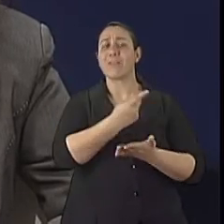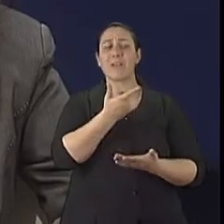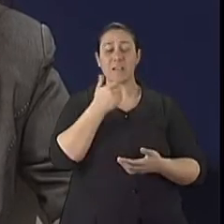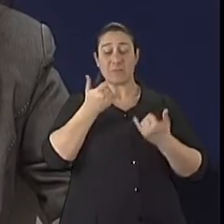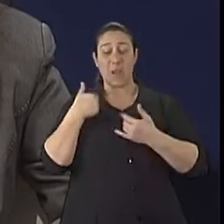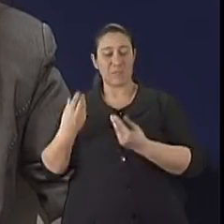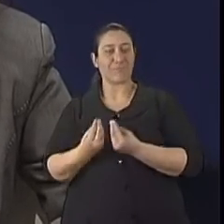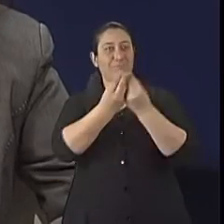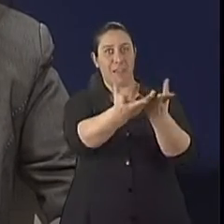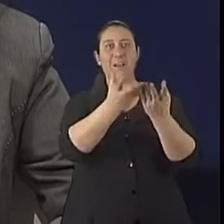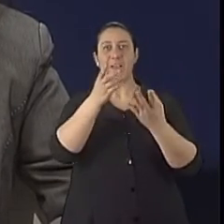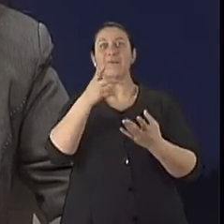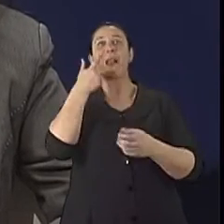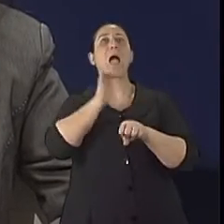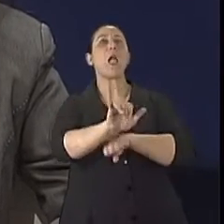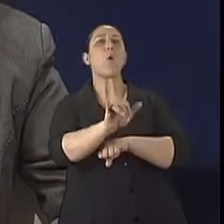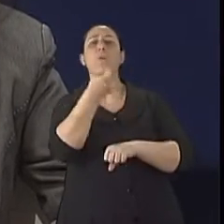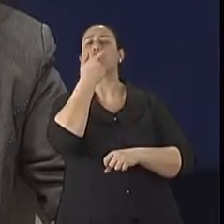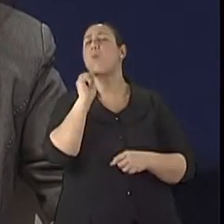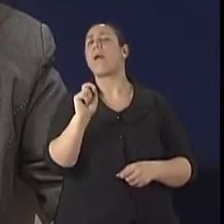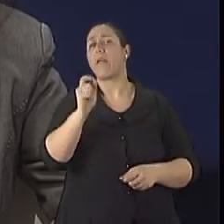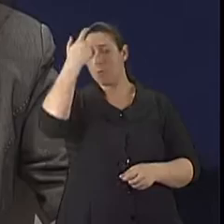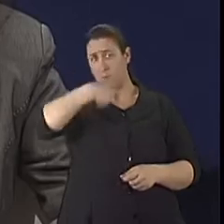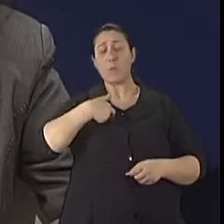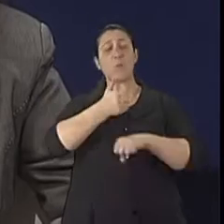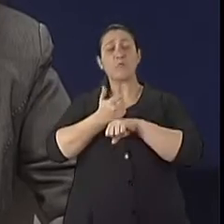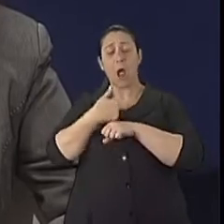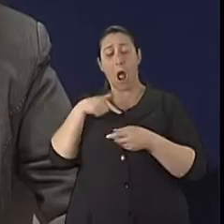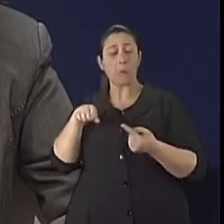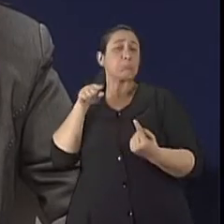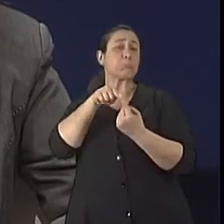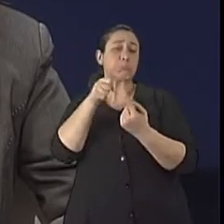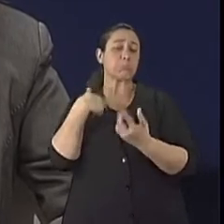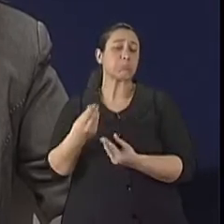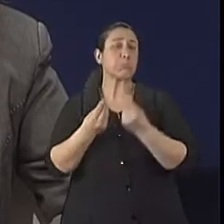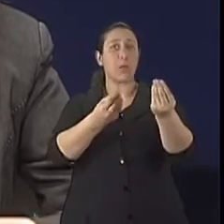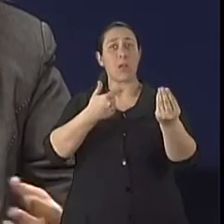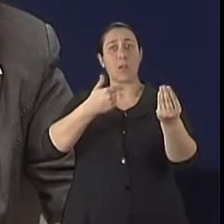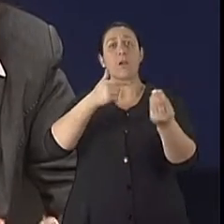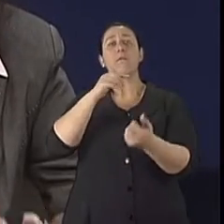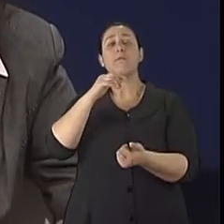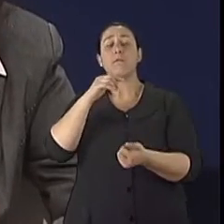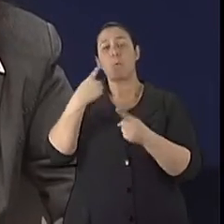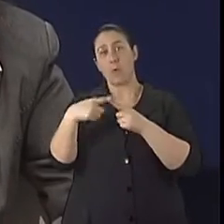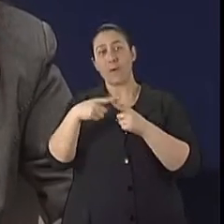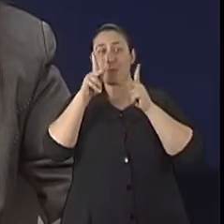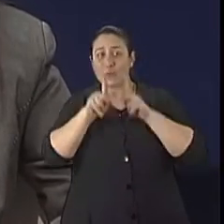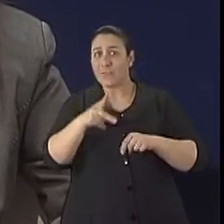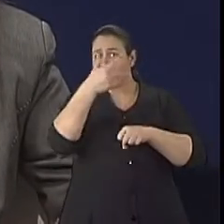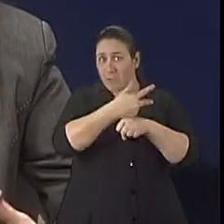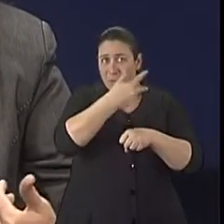medicação, a gente entende que o erro de medicação pode vir da escolha inadequada do fármaco, que para um paciente idoso,